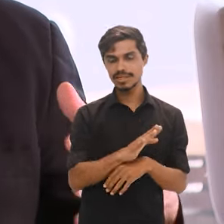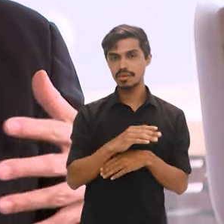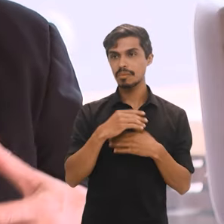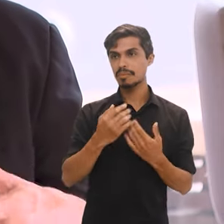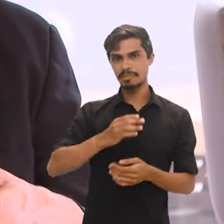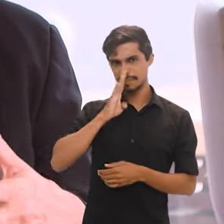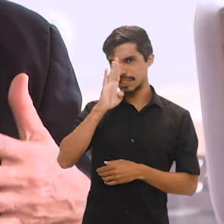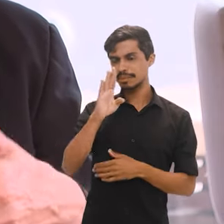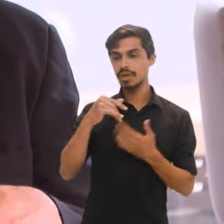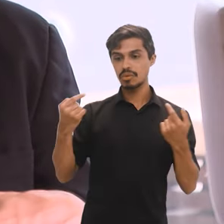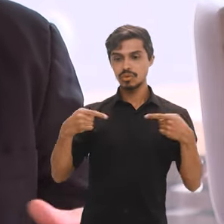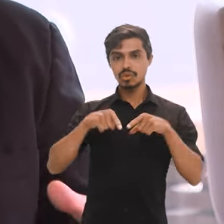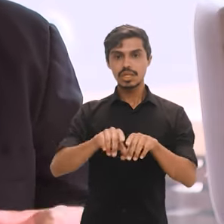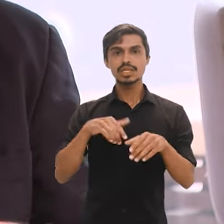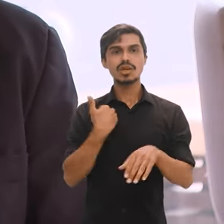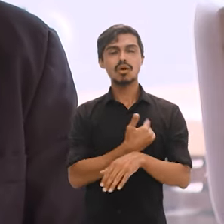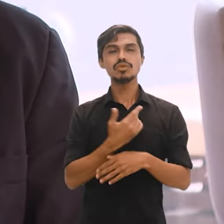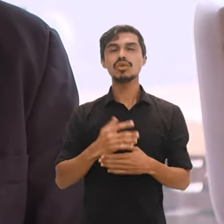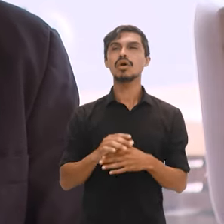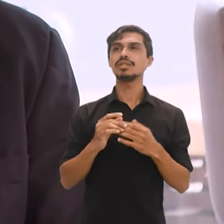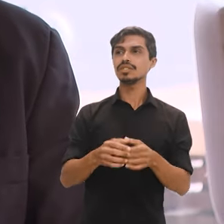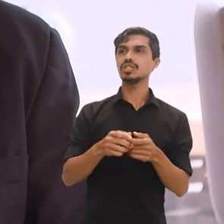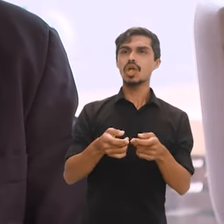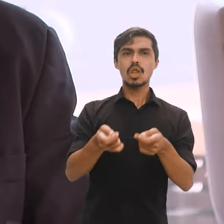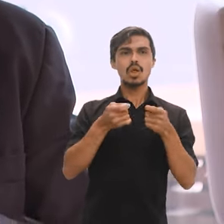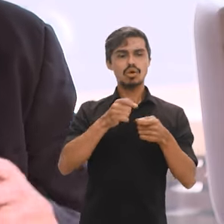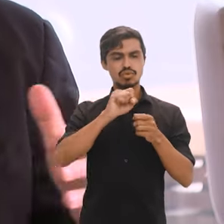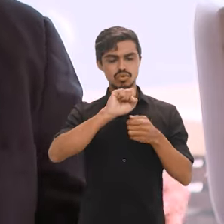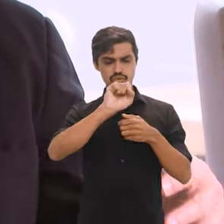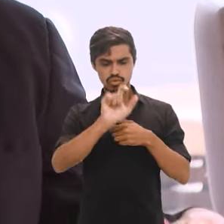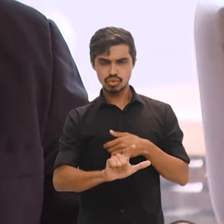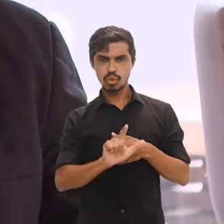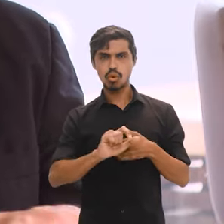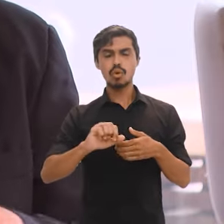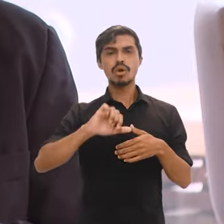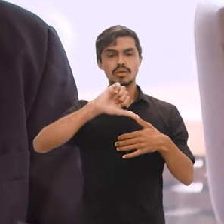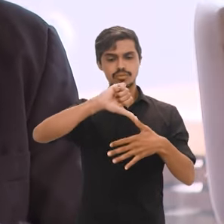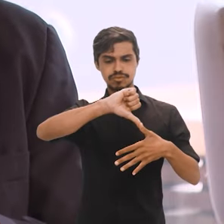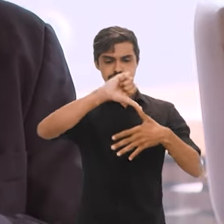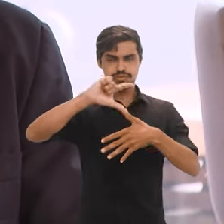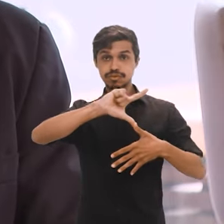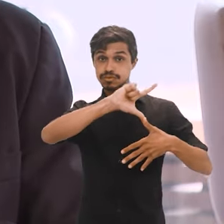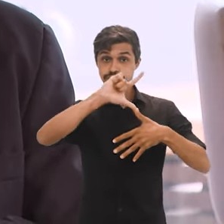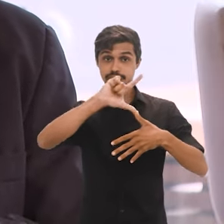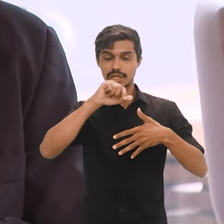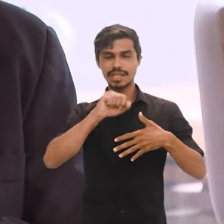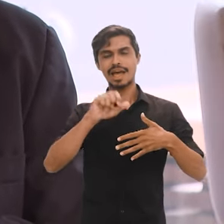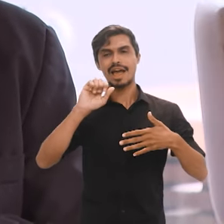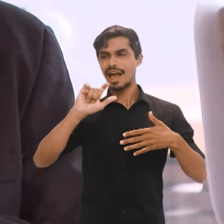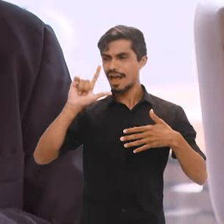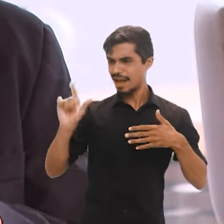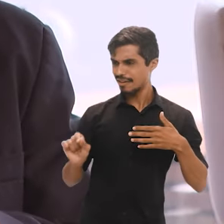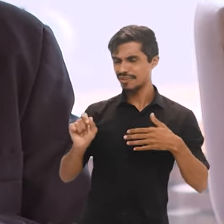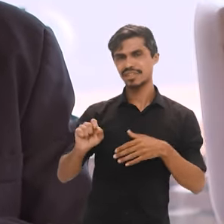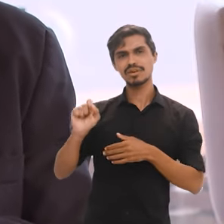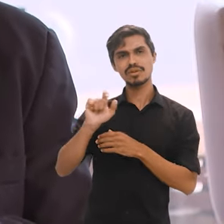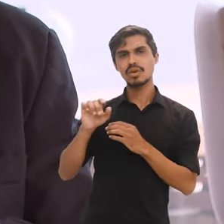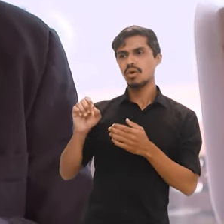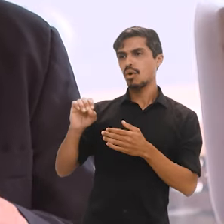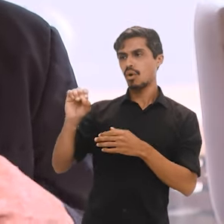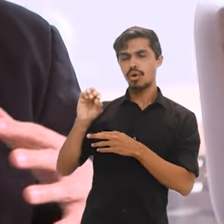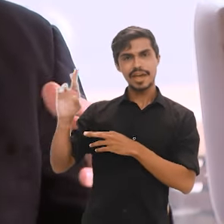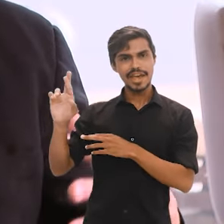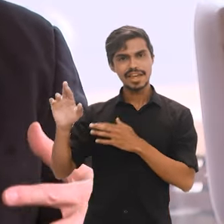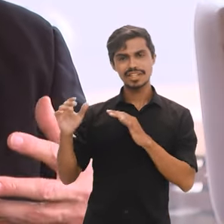realidades próprias do que a gente domina sul global, dos países aqui da América Latina, da África, do Oriente Médio, da Ásia,